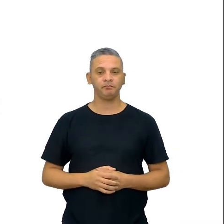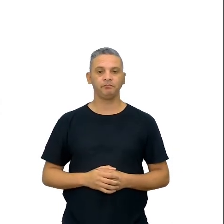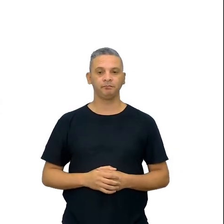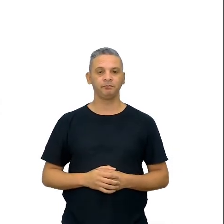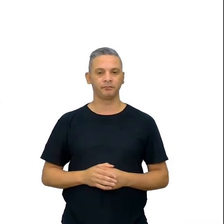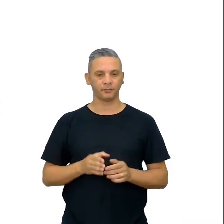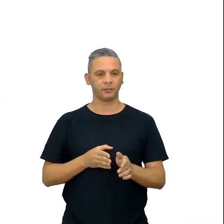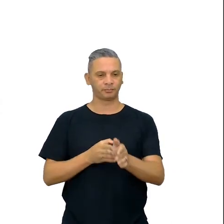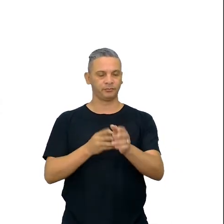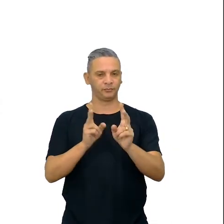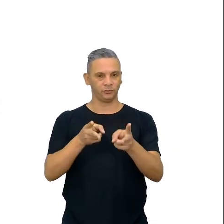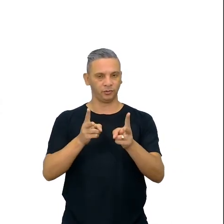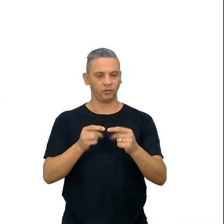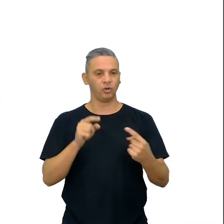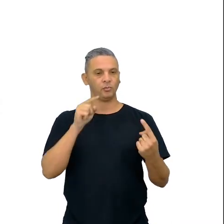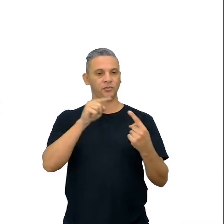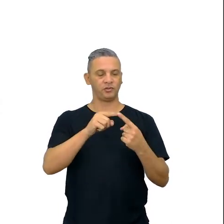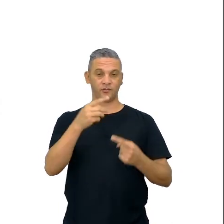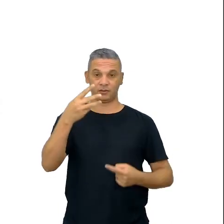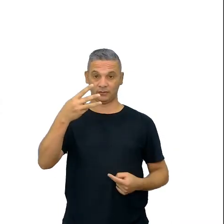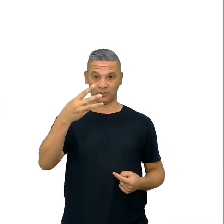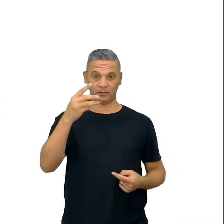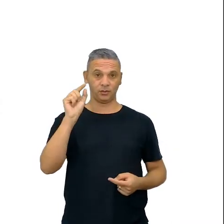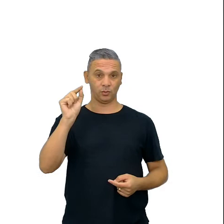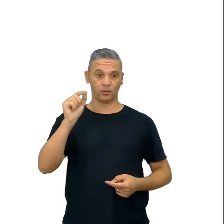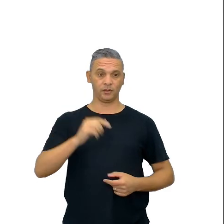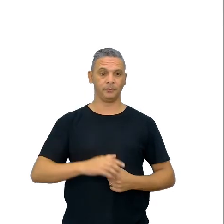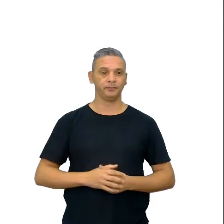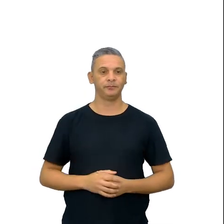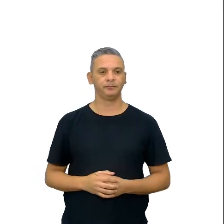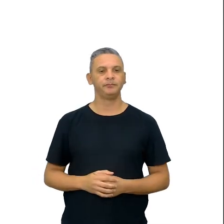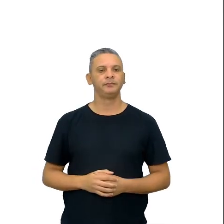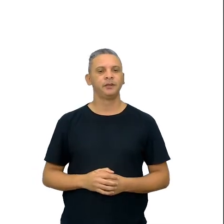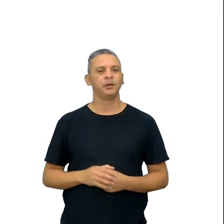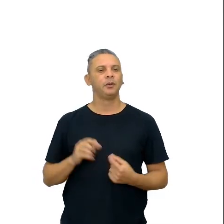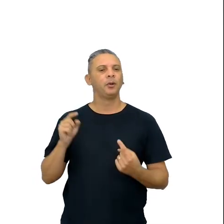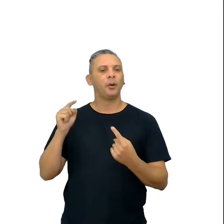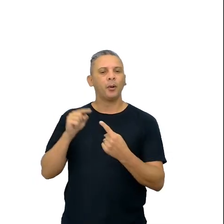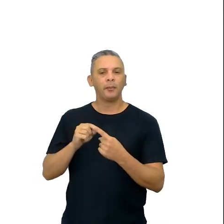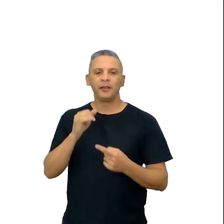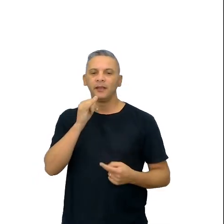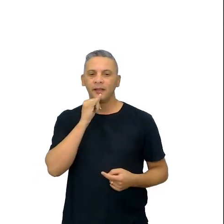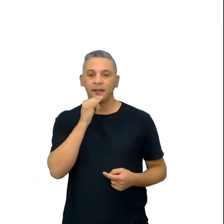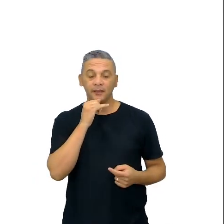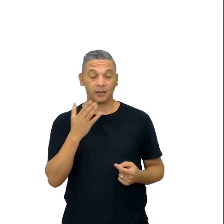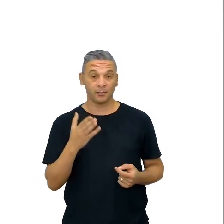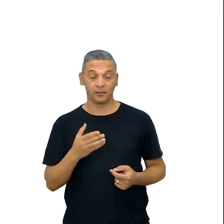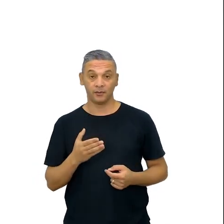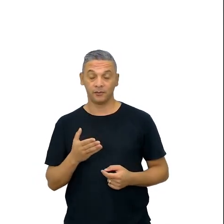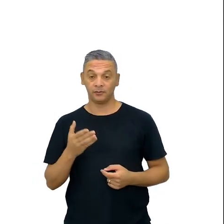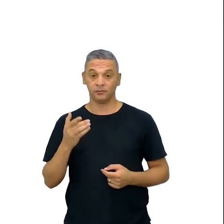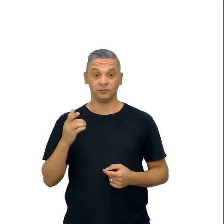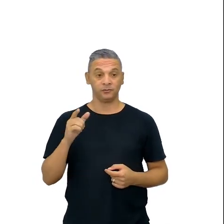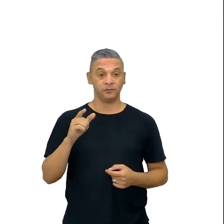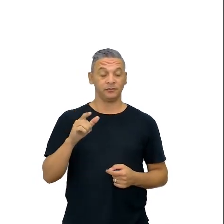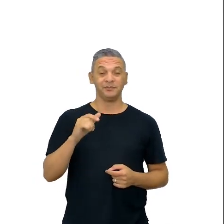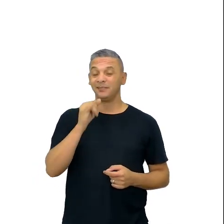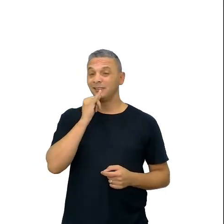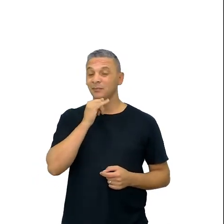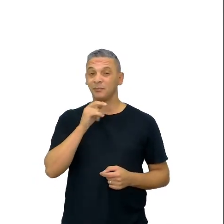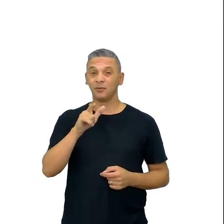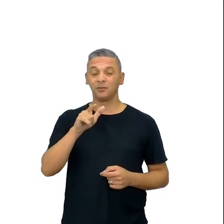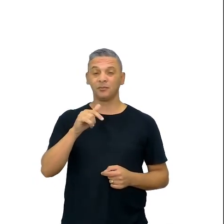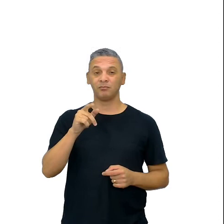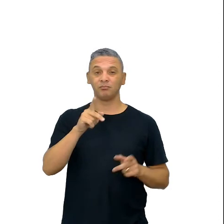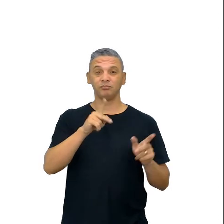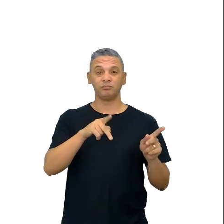seguindo o objetivo geral 3, no objetivo geral 3, a nossa ideia é trabalhar com o